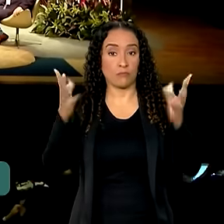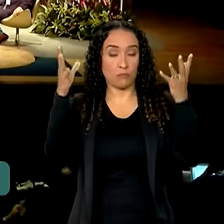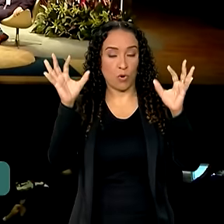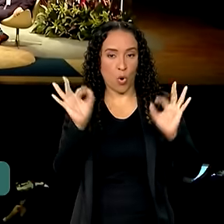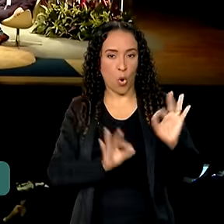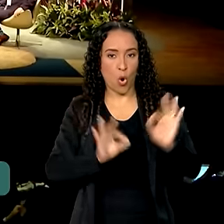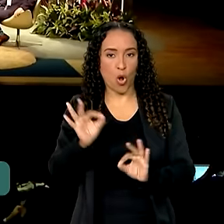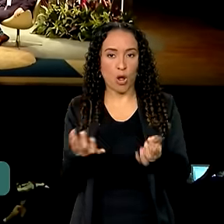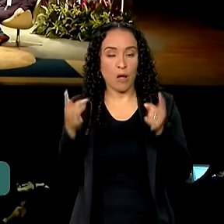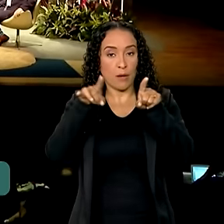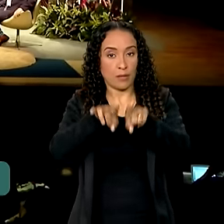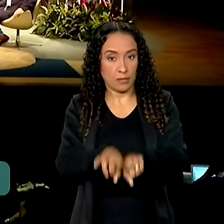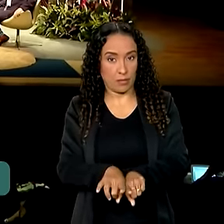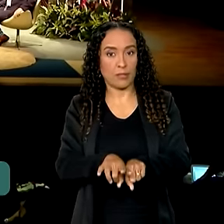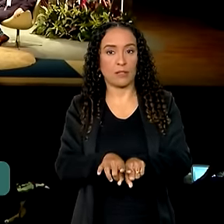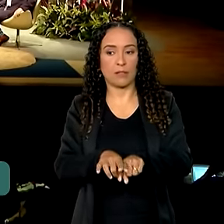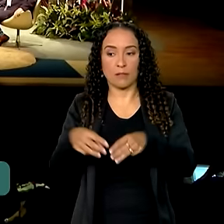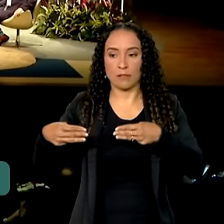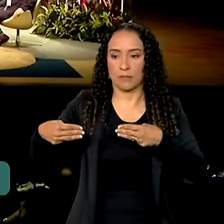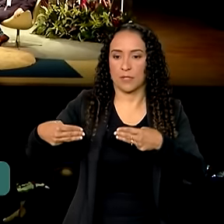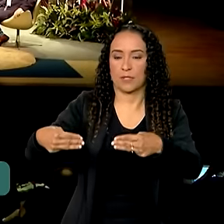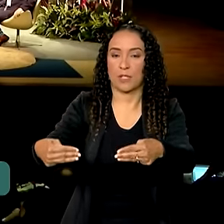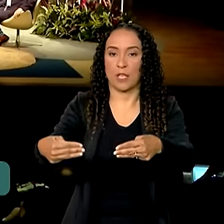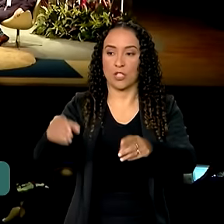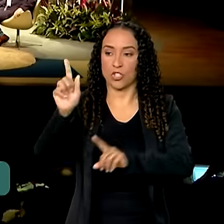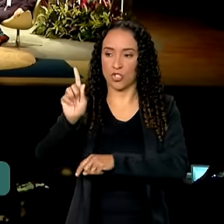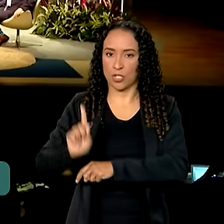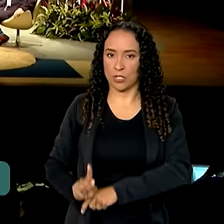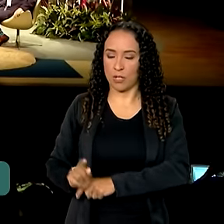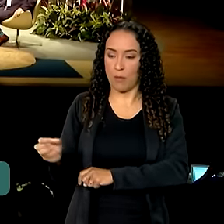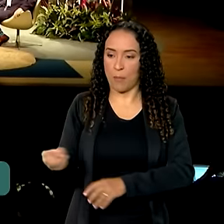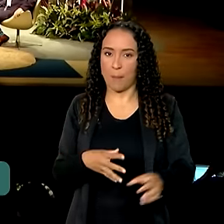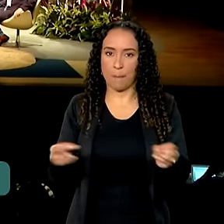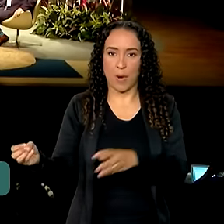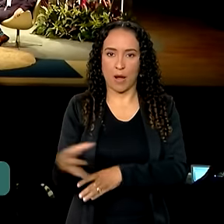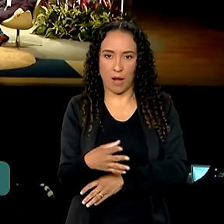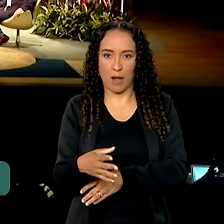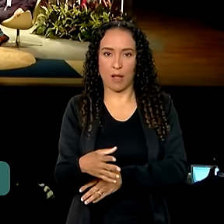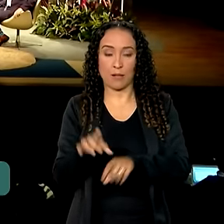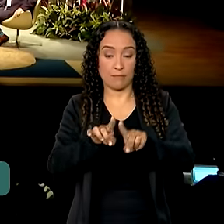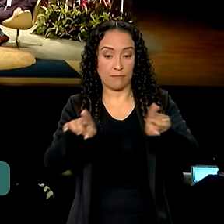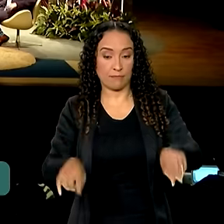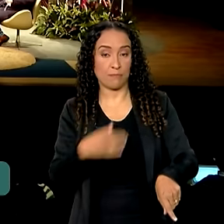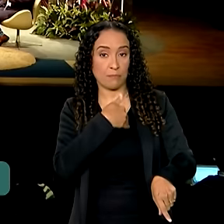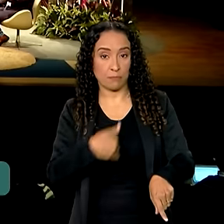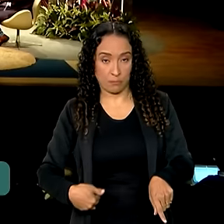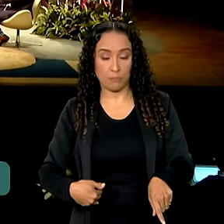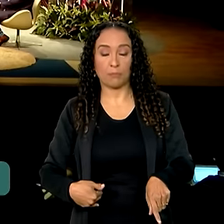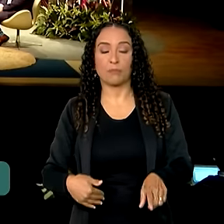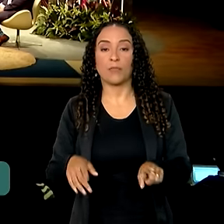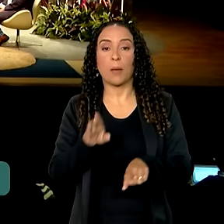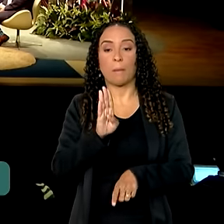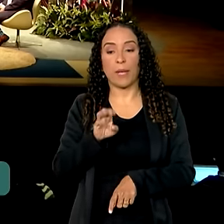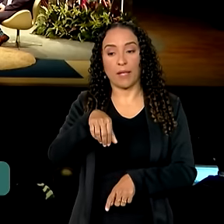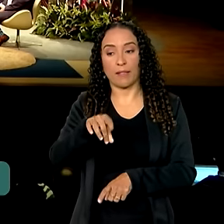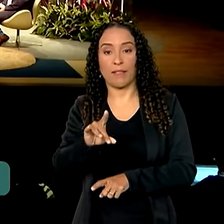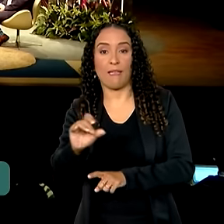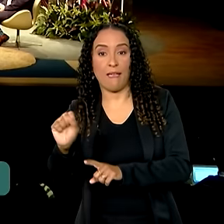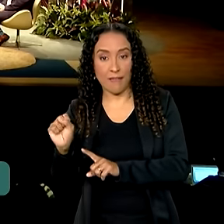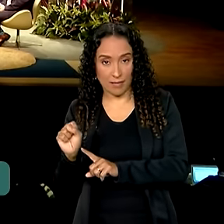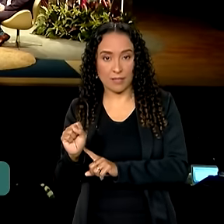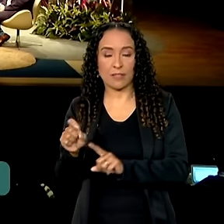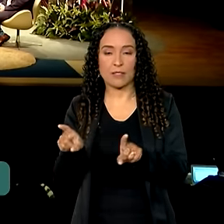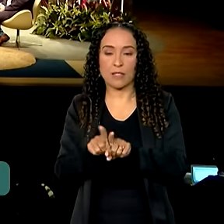organizado em parceria entre os Ministérios da Gestão e da Inovação em Serviços Públicos, o BNDES